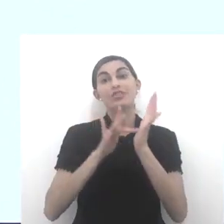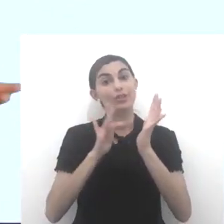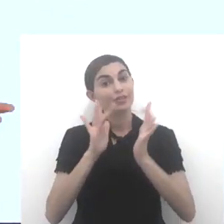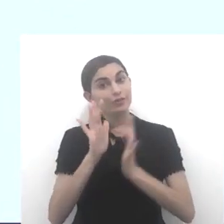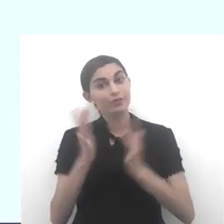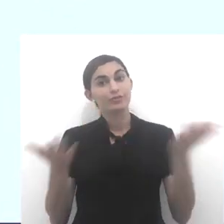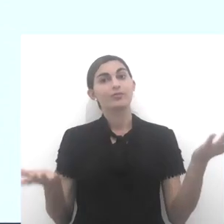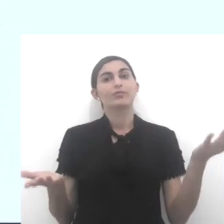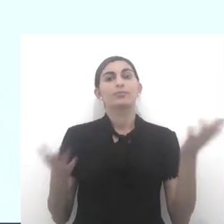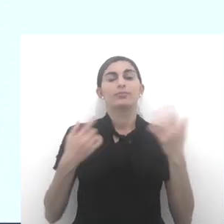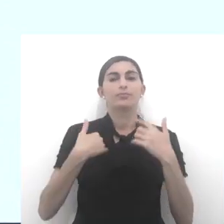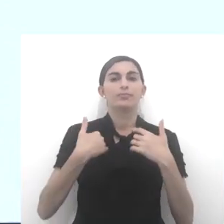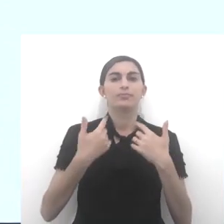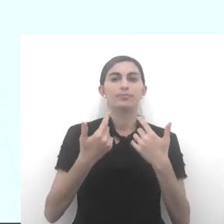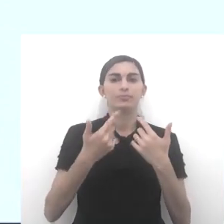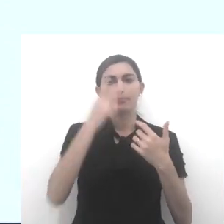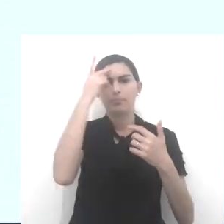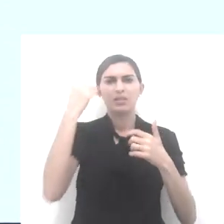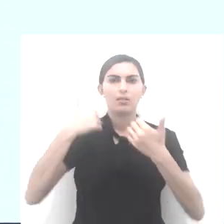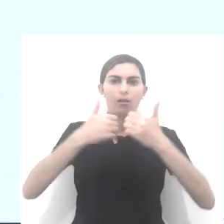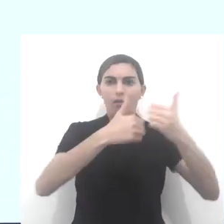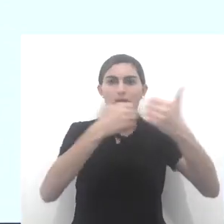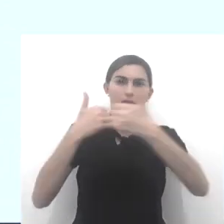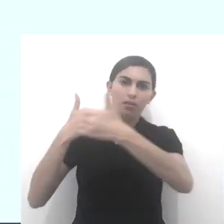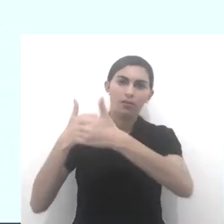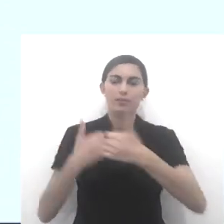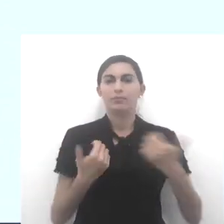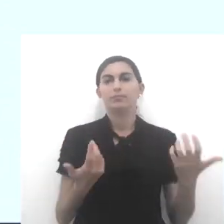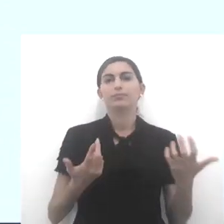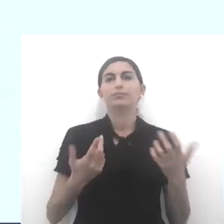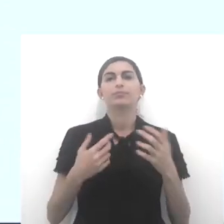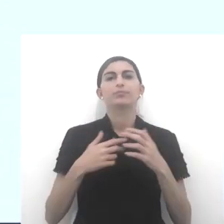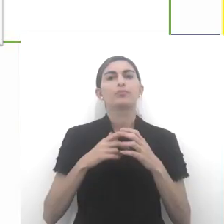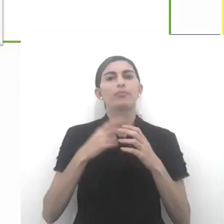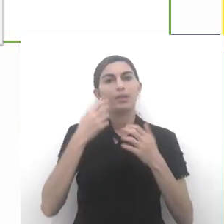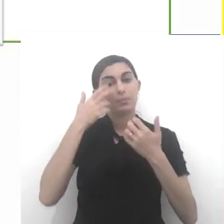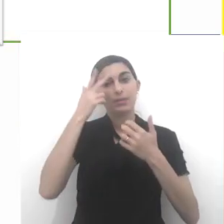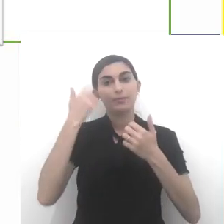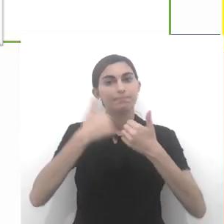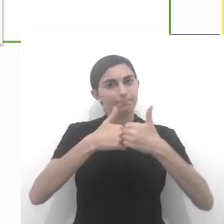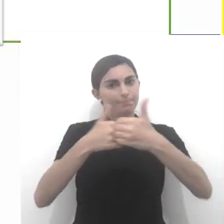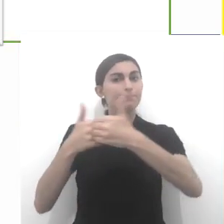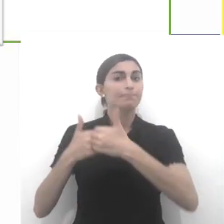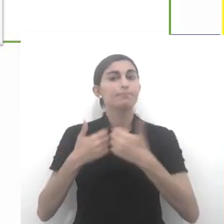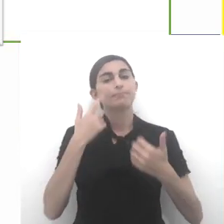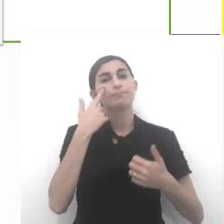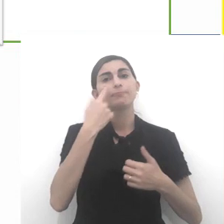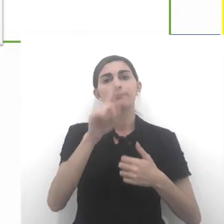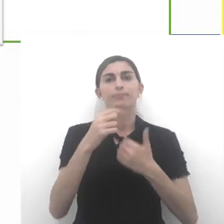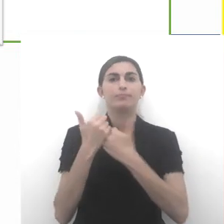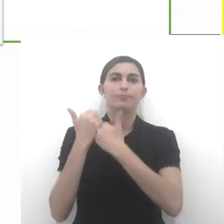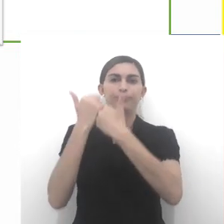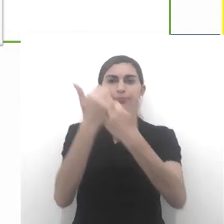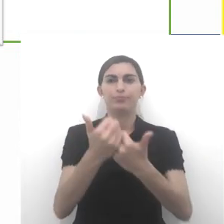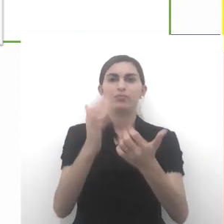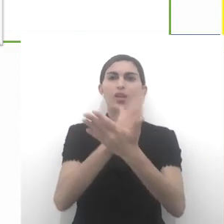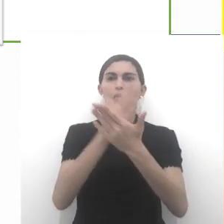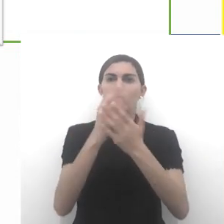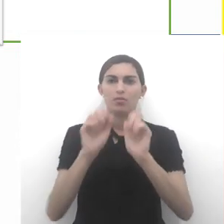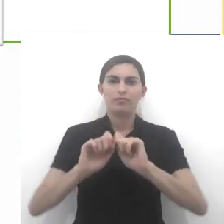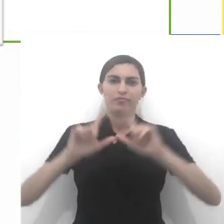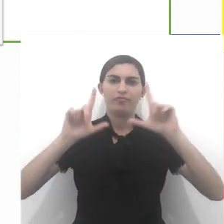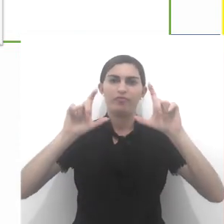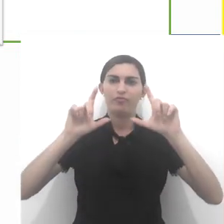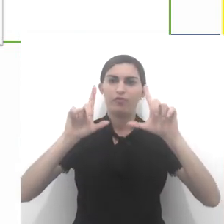líderes religiosos. Então, vamos adiante aqui. Mais uma vez, na tela, nós temos aí a representação,